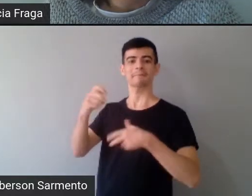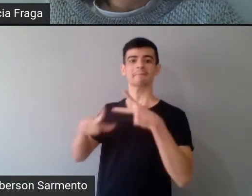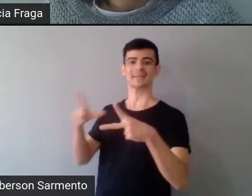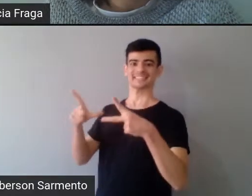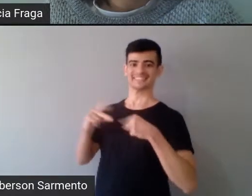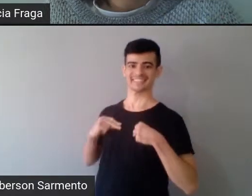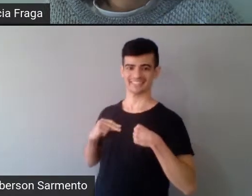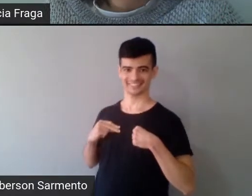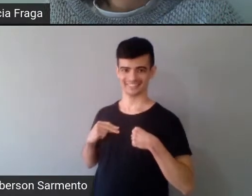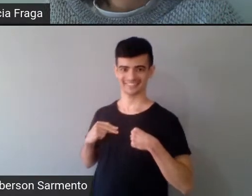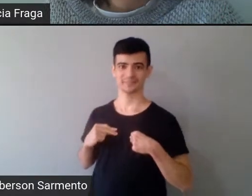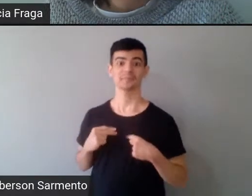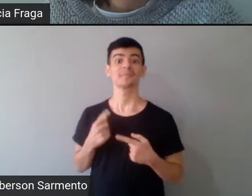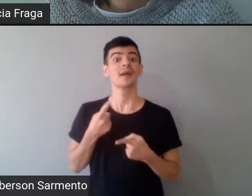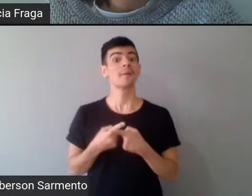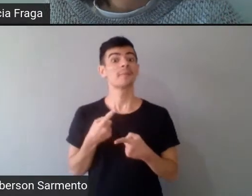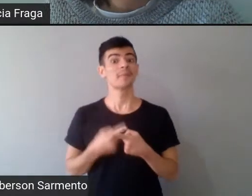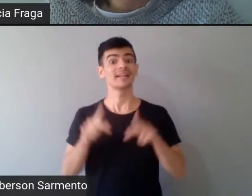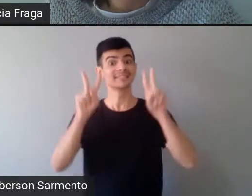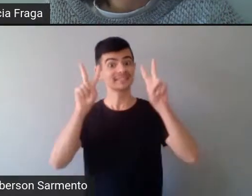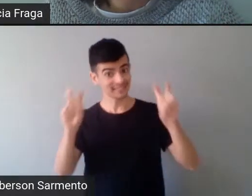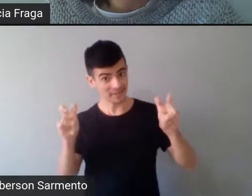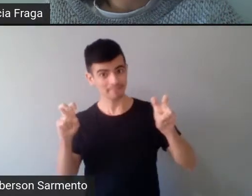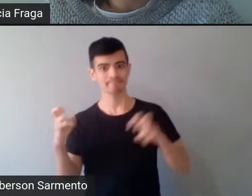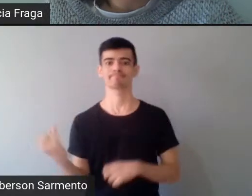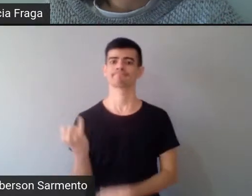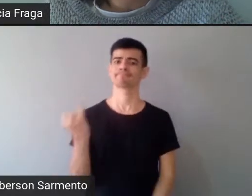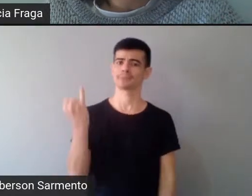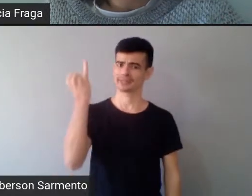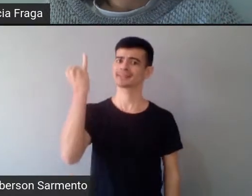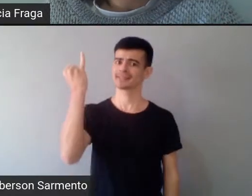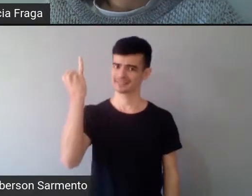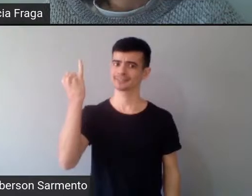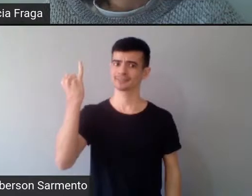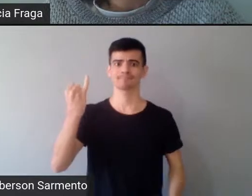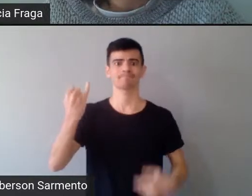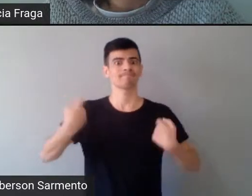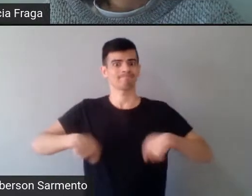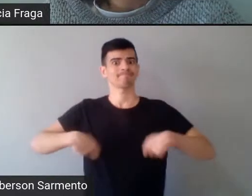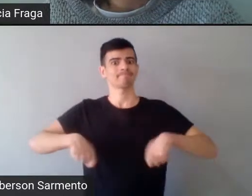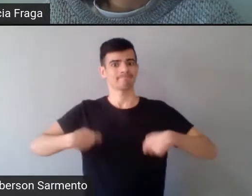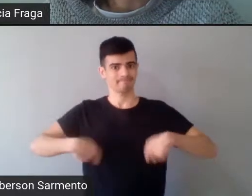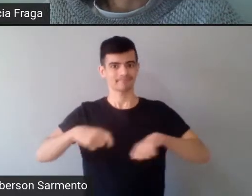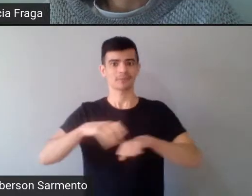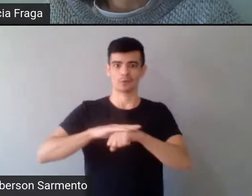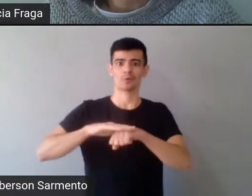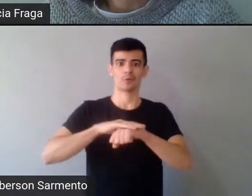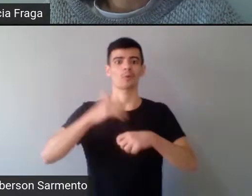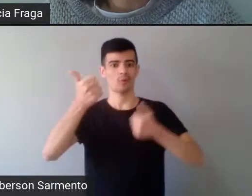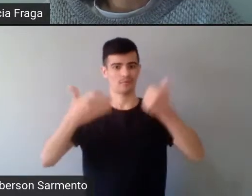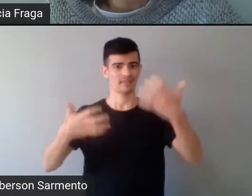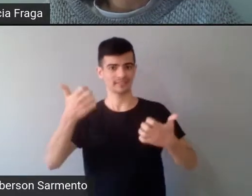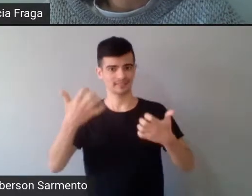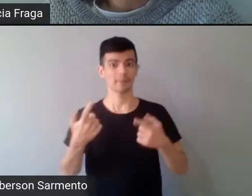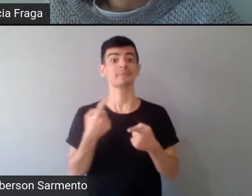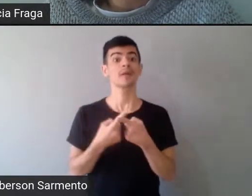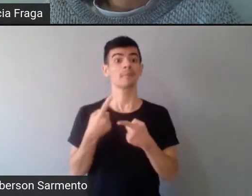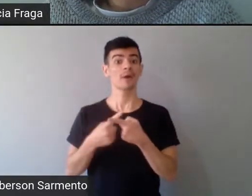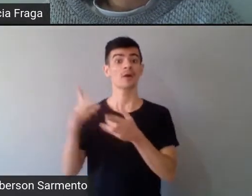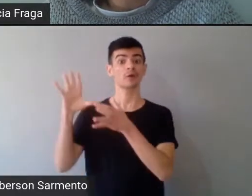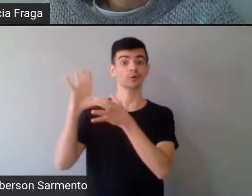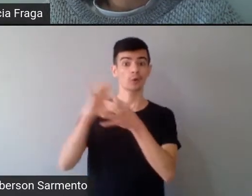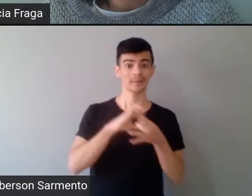tema tão importante e necessário, sobretudo nesse contexto, não só nesse contexto de pandemia, mas de